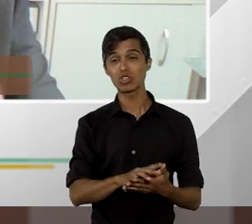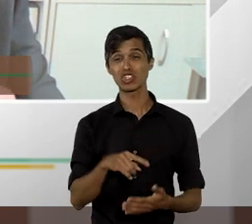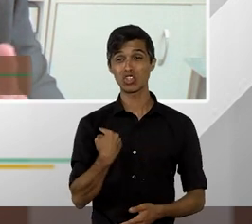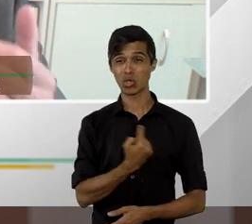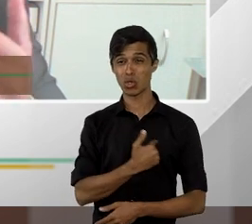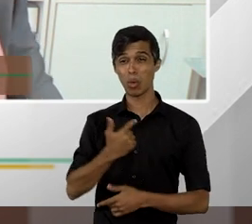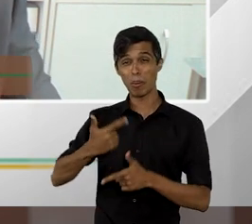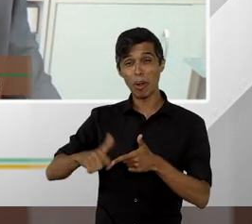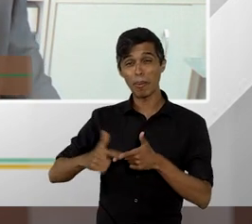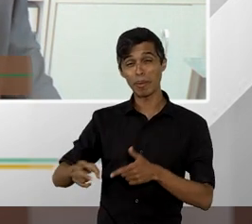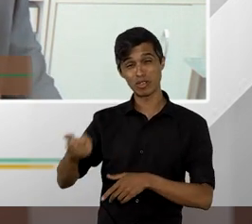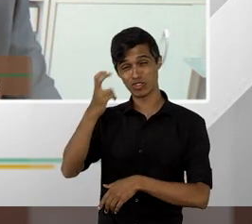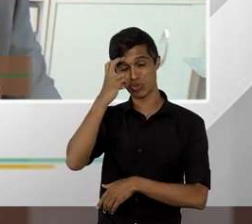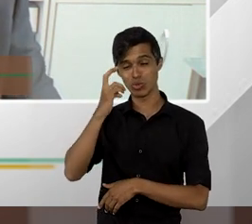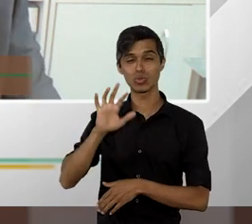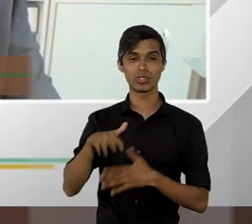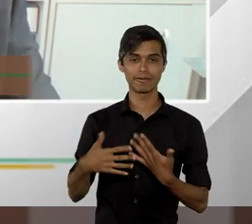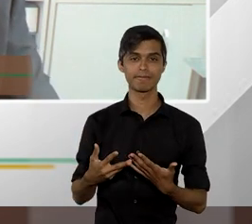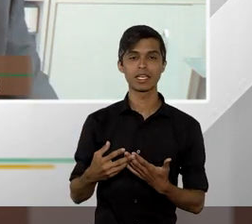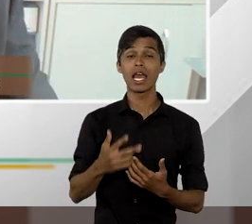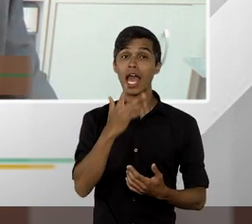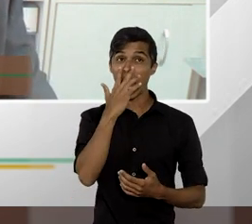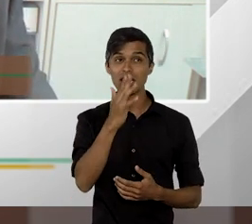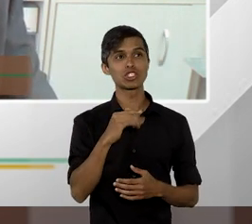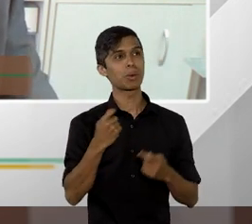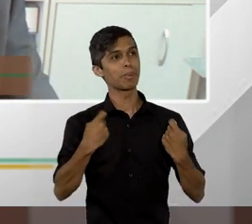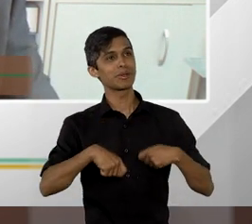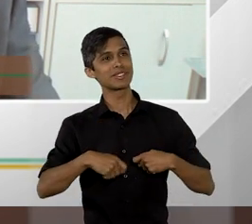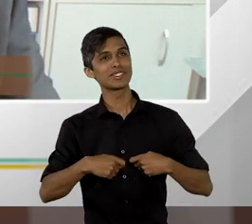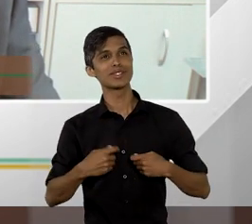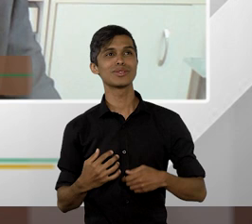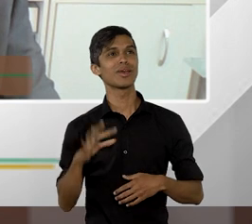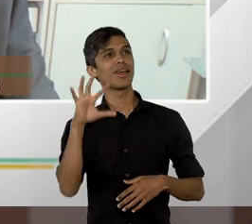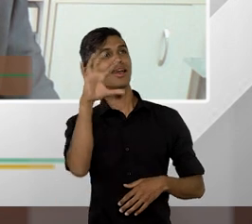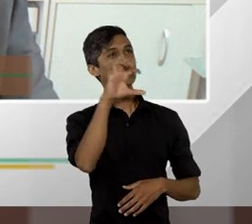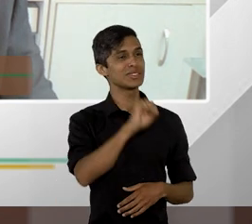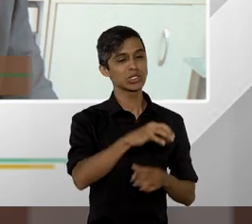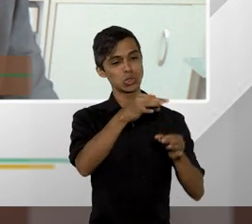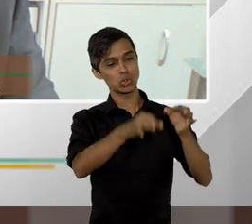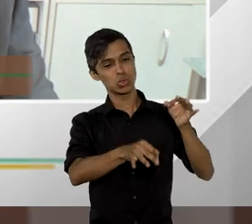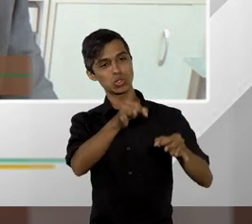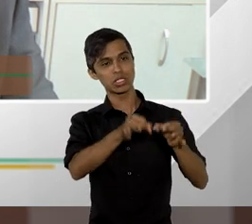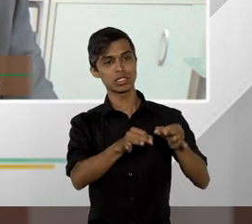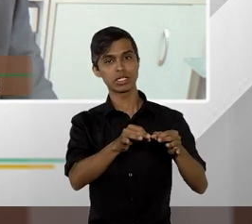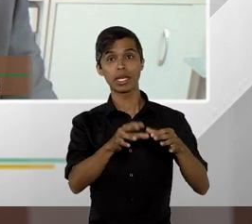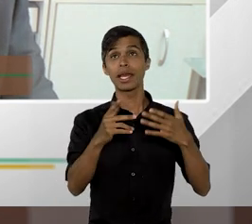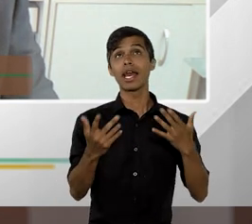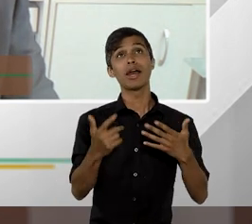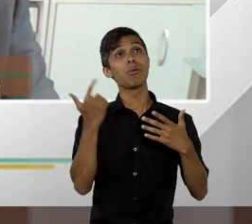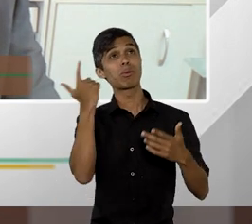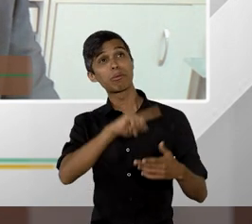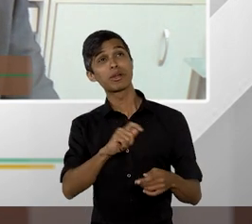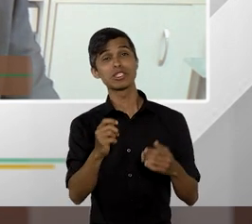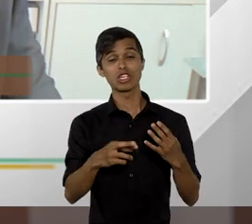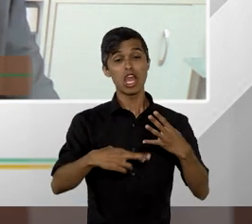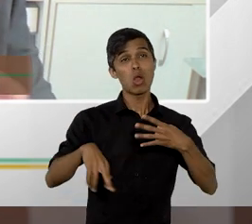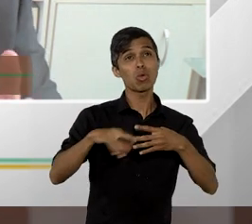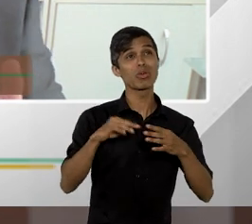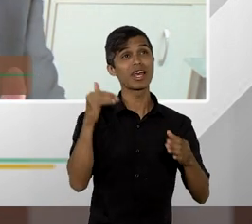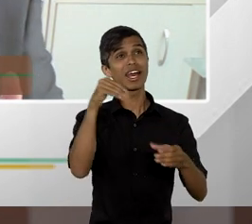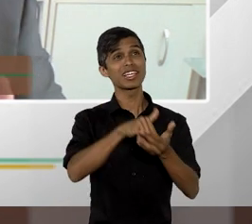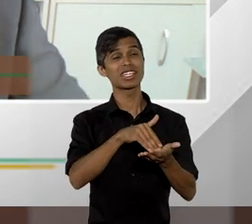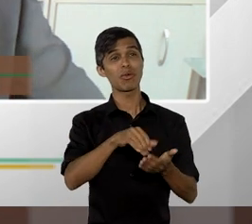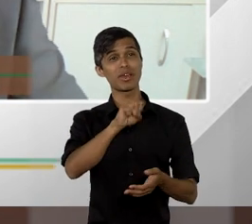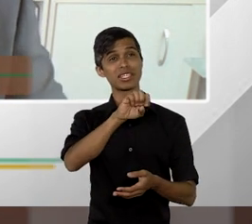A ideia de acesso à justiça, professor, sempre foi vista como acesso aos tribunais superiores, inclusive. Se a gente